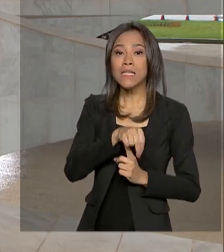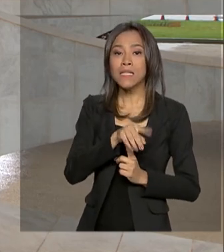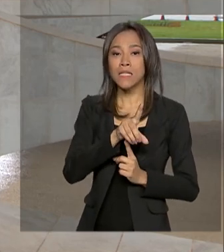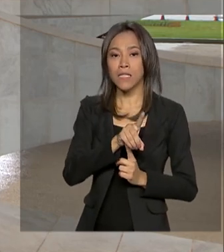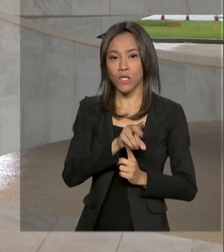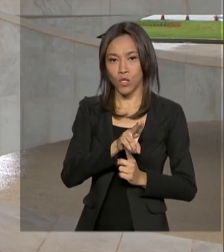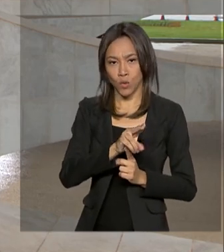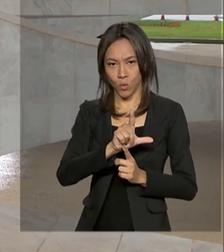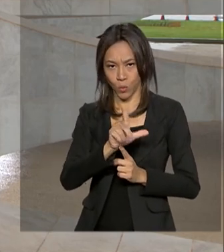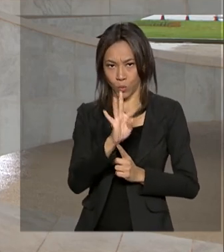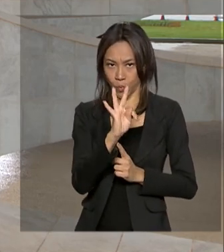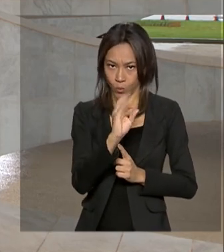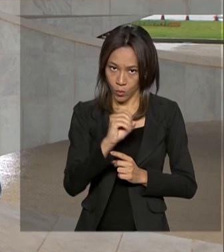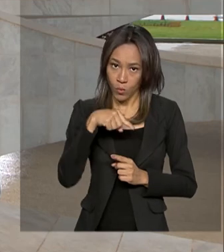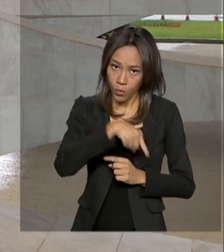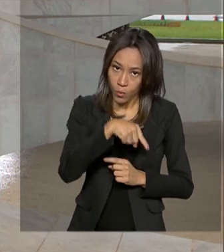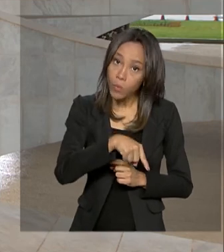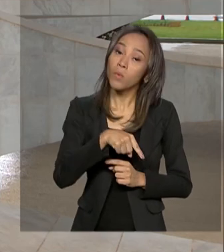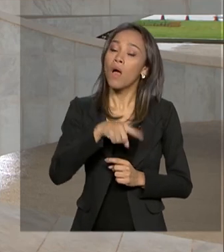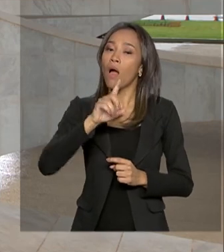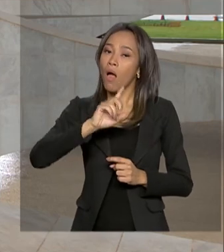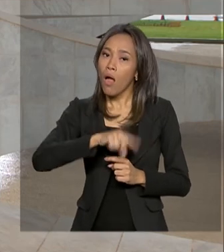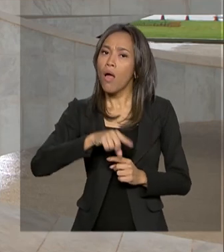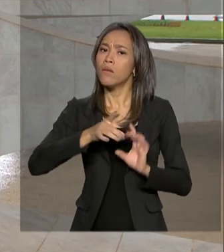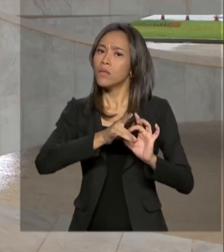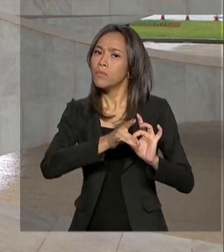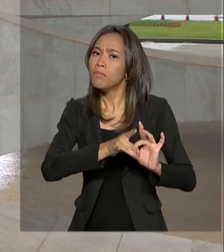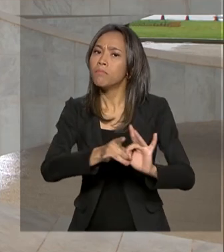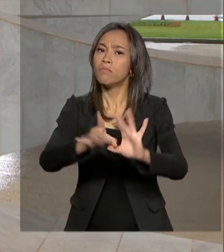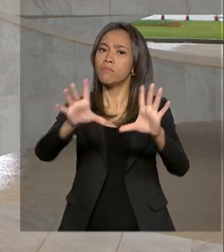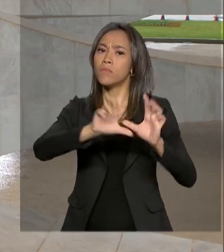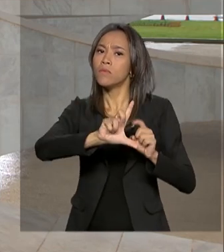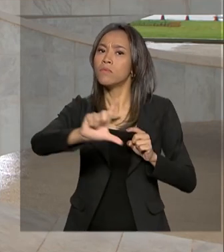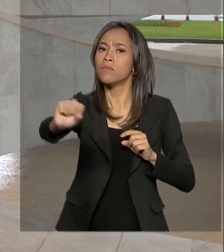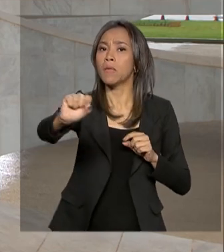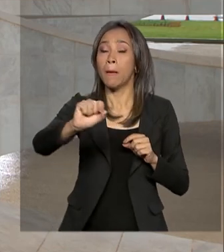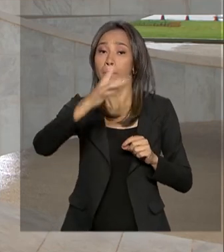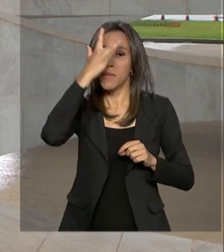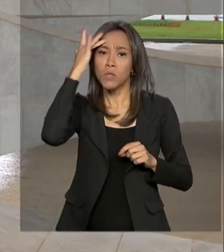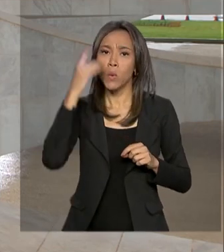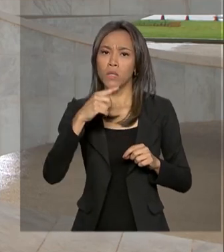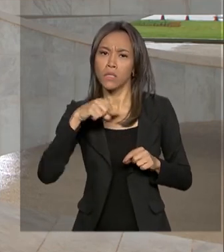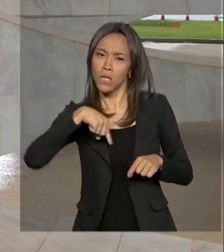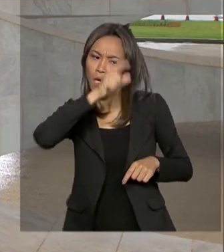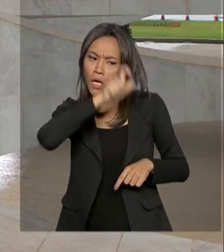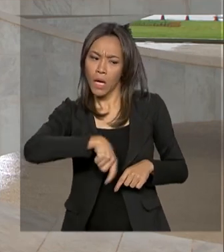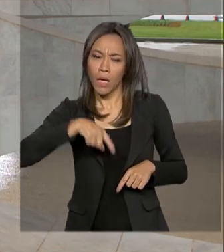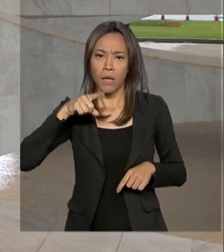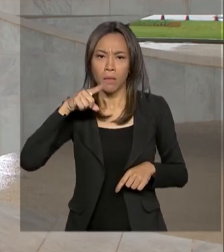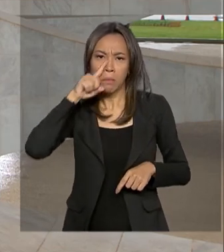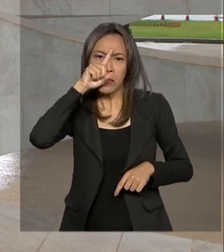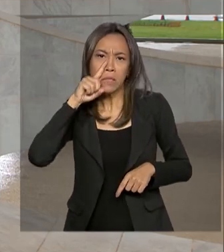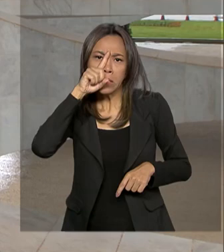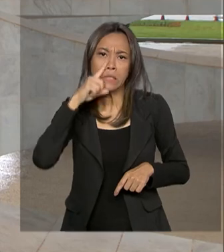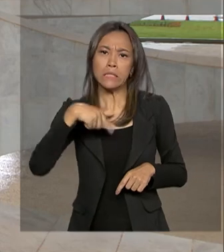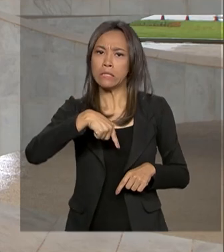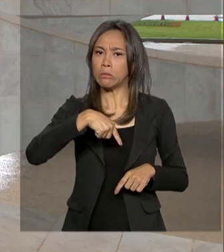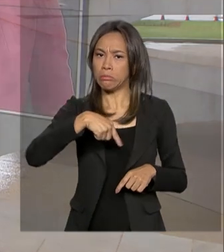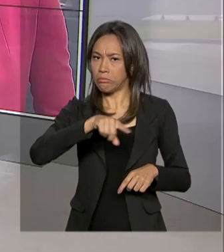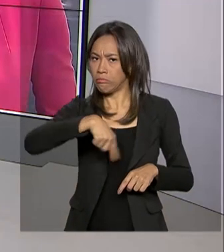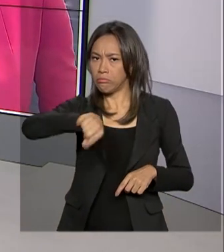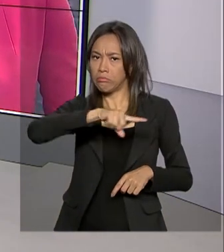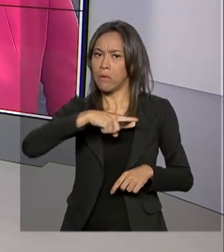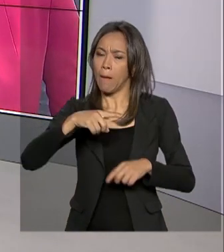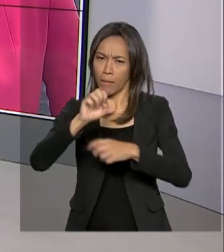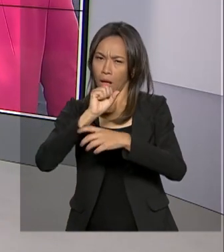presidente da República, que pode realmente promover a soltura de presos que já não oferecem mais riscos à sociedade. É isso, Mário,